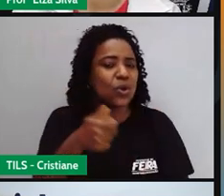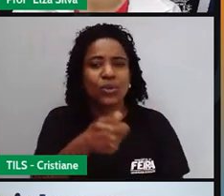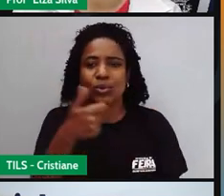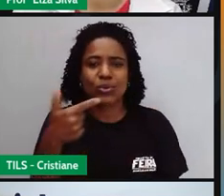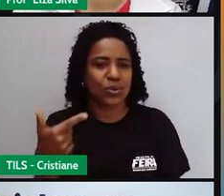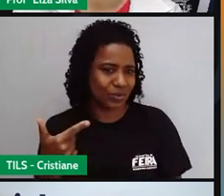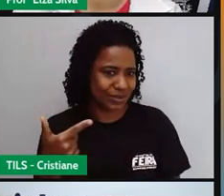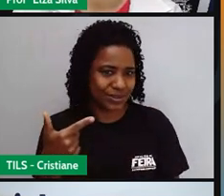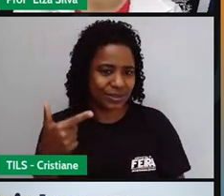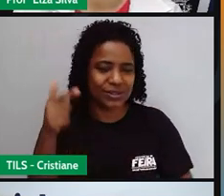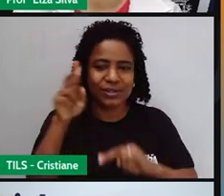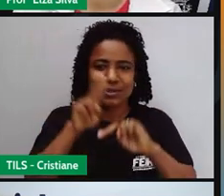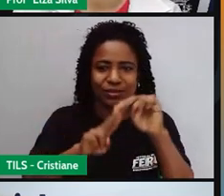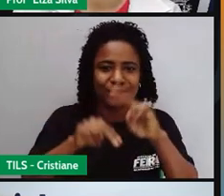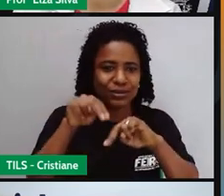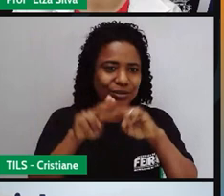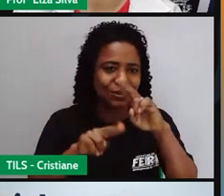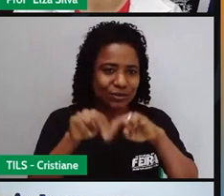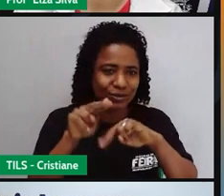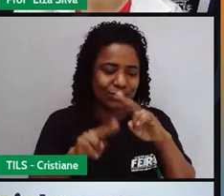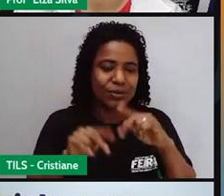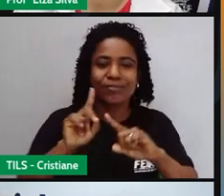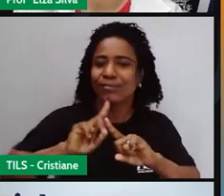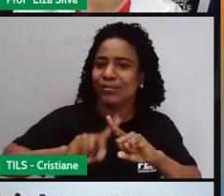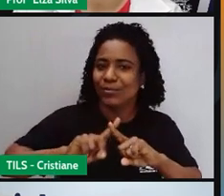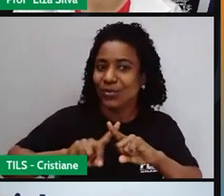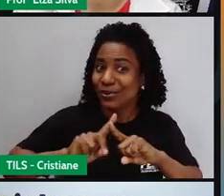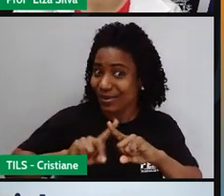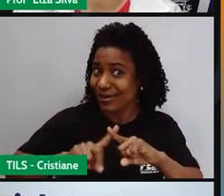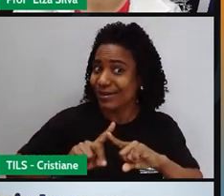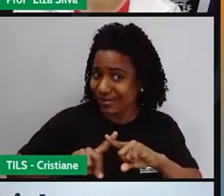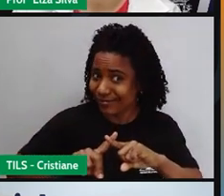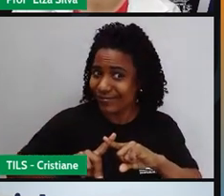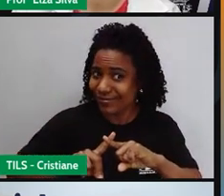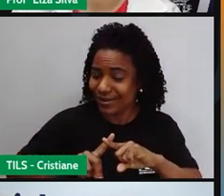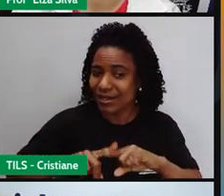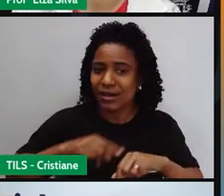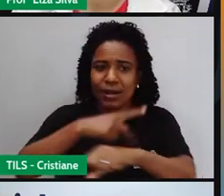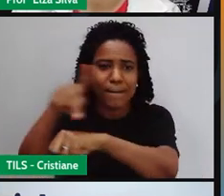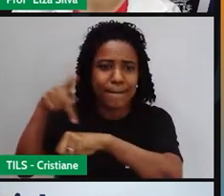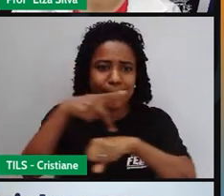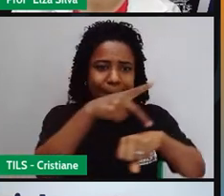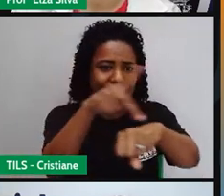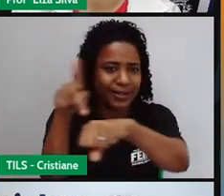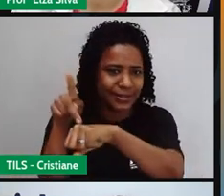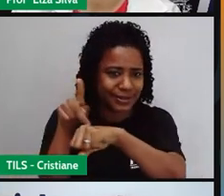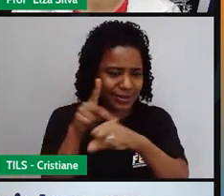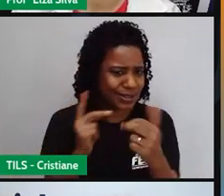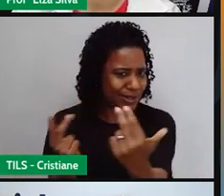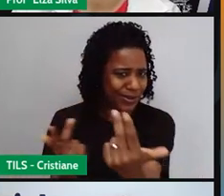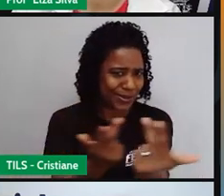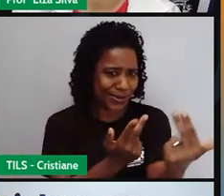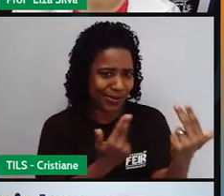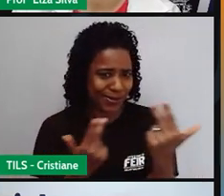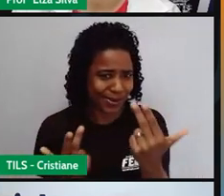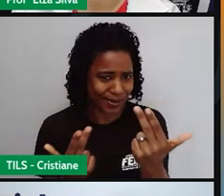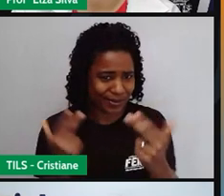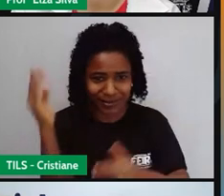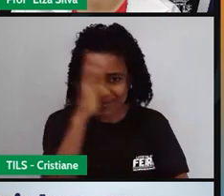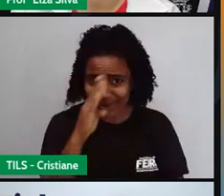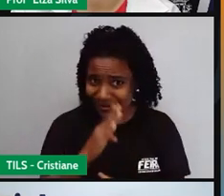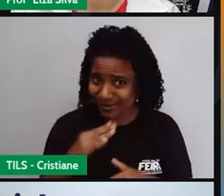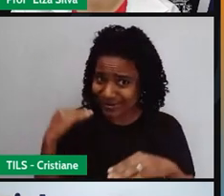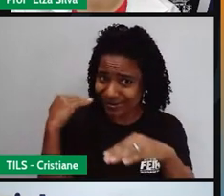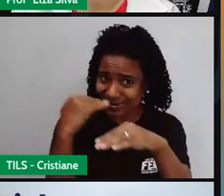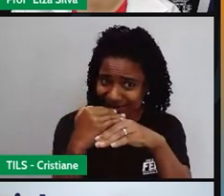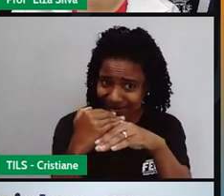Será que nos outros países ao redor do mundo é comemorado na mesma data? O é que vocês acham? Vocês podem também